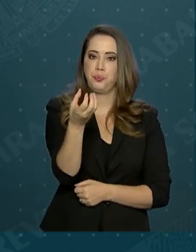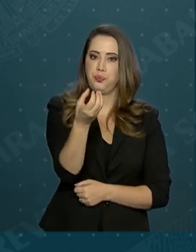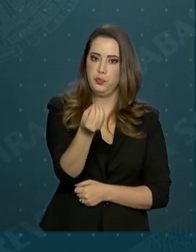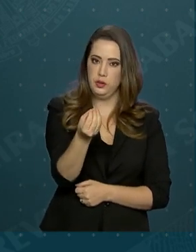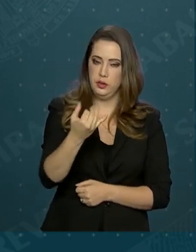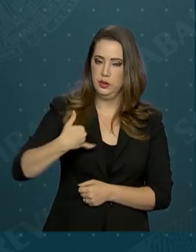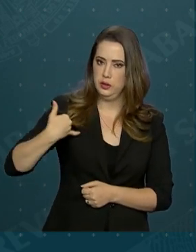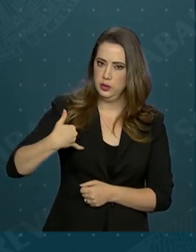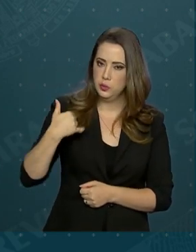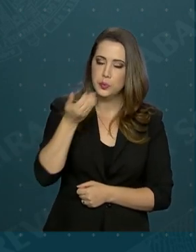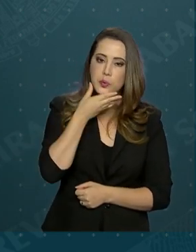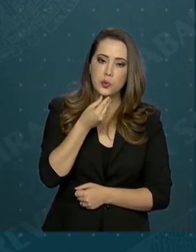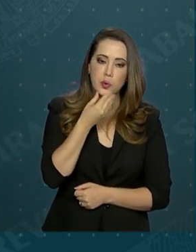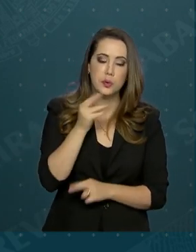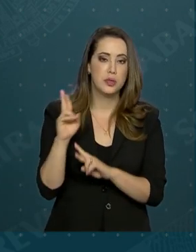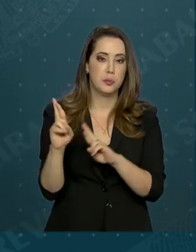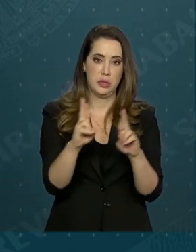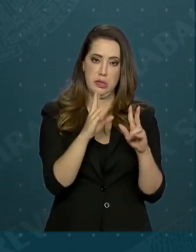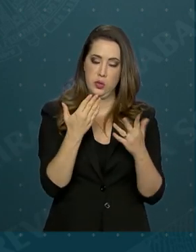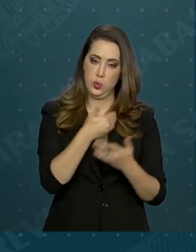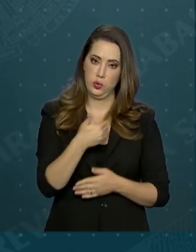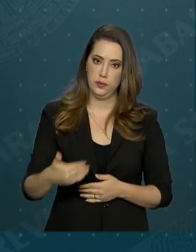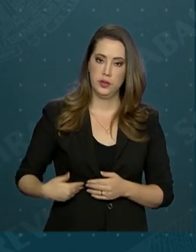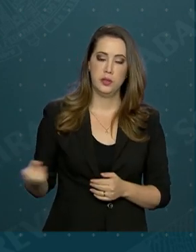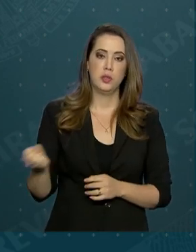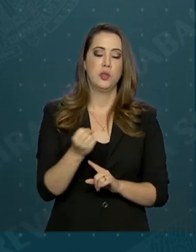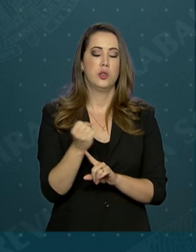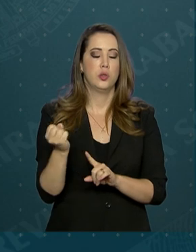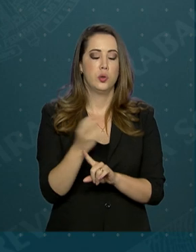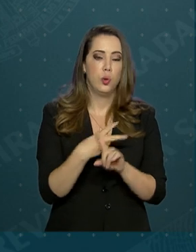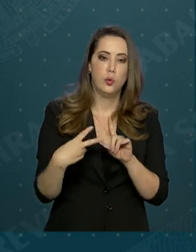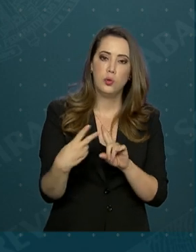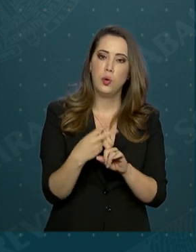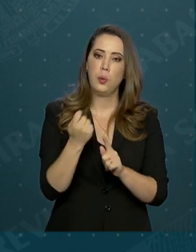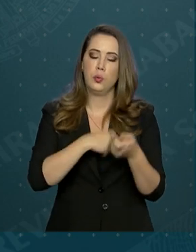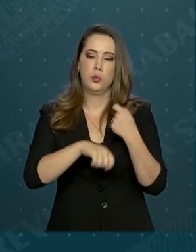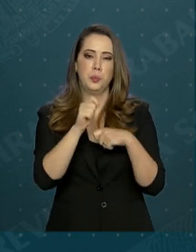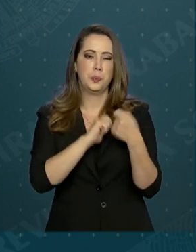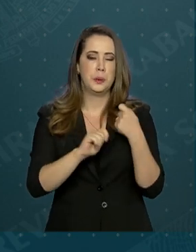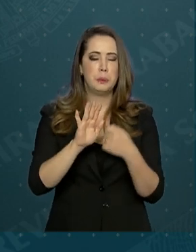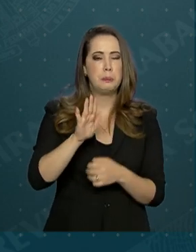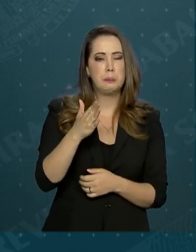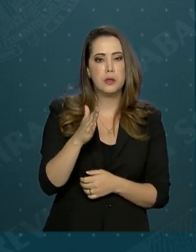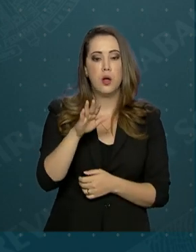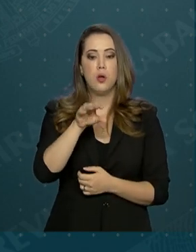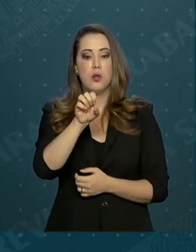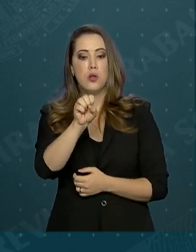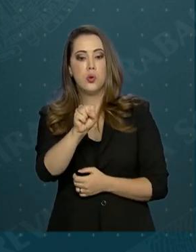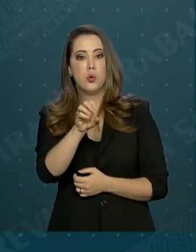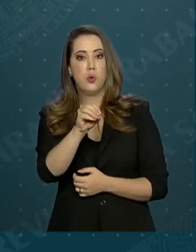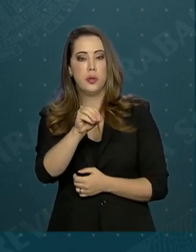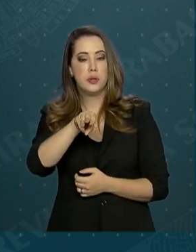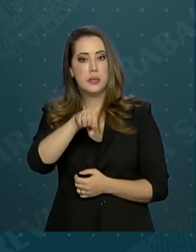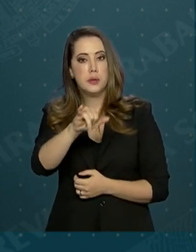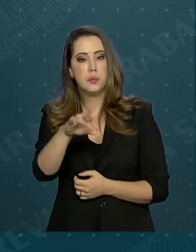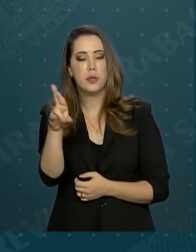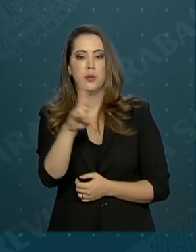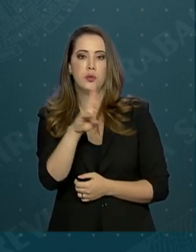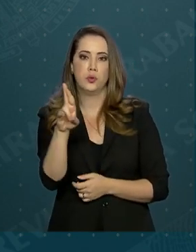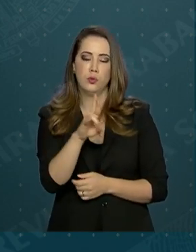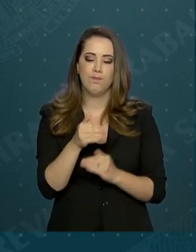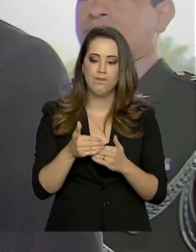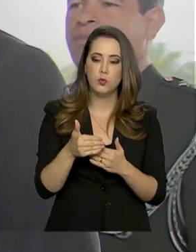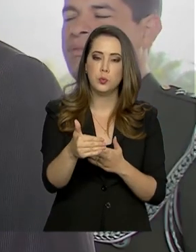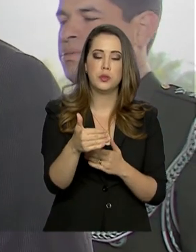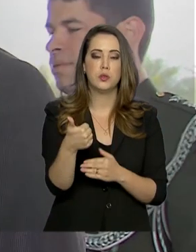expectativa do governo é de que a nova Previdência gere uma economia de cerca de 800 bilhões de reais aos cofres em